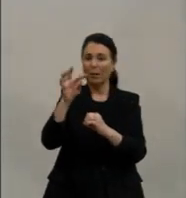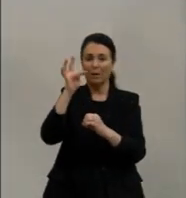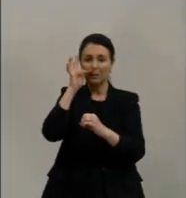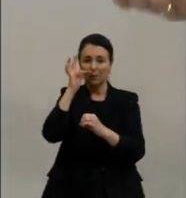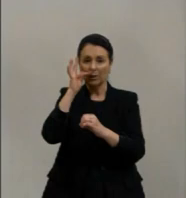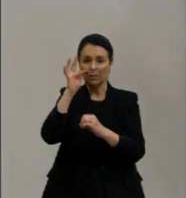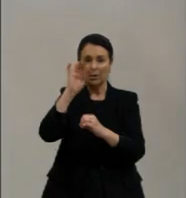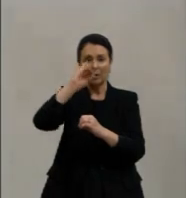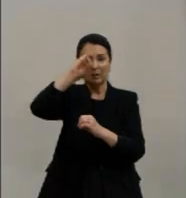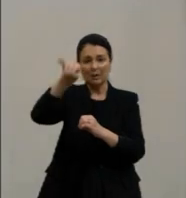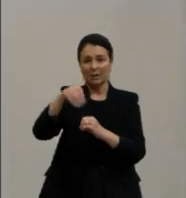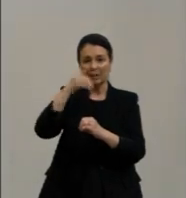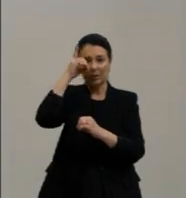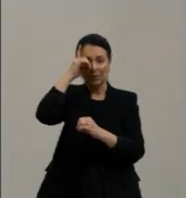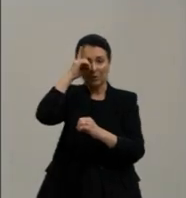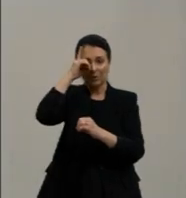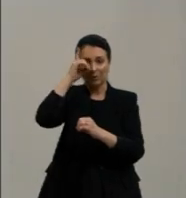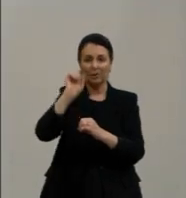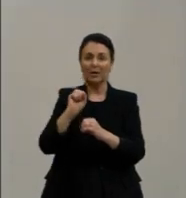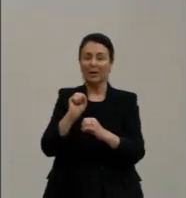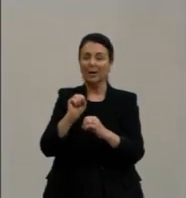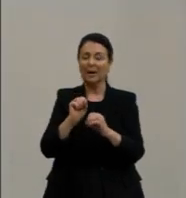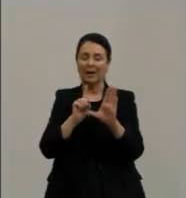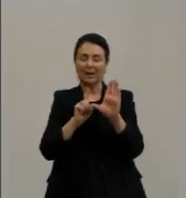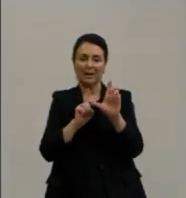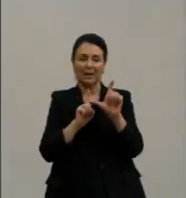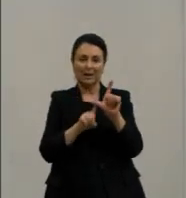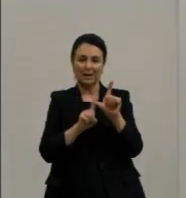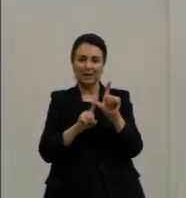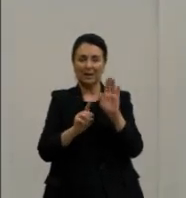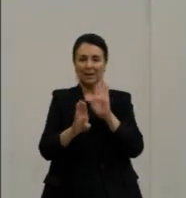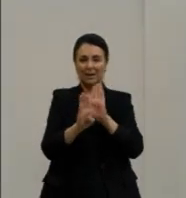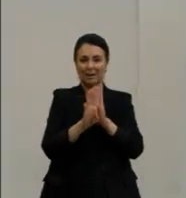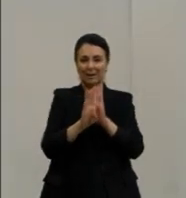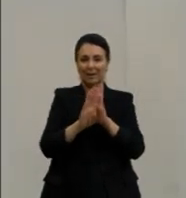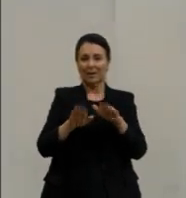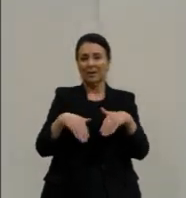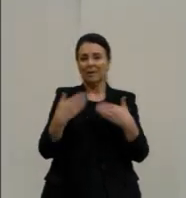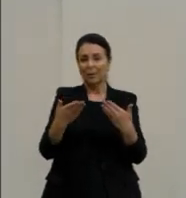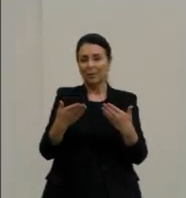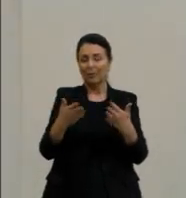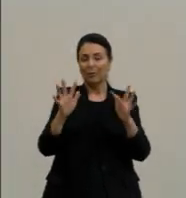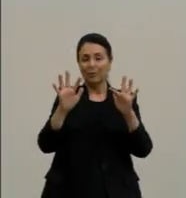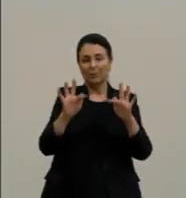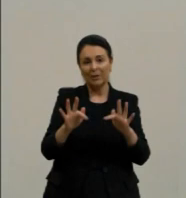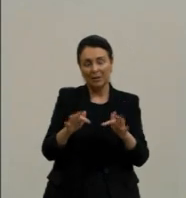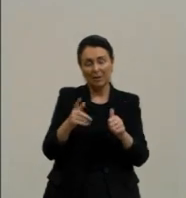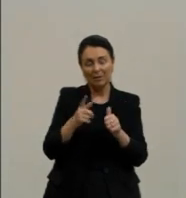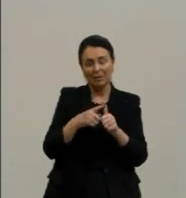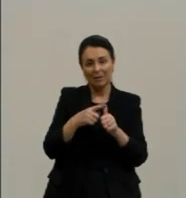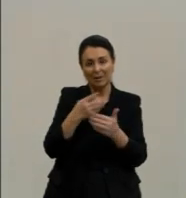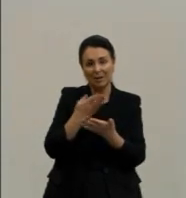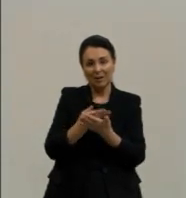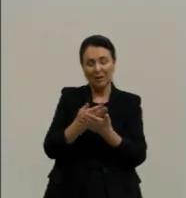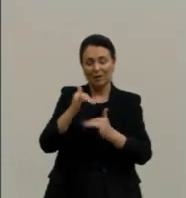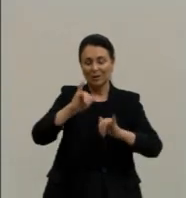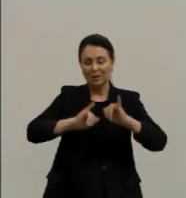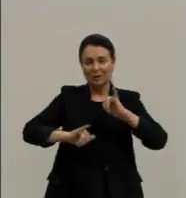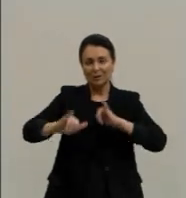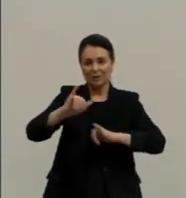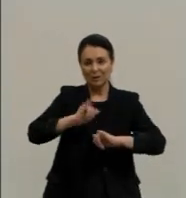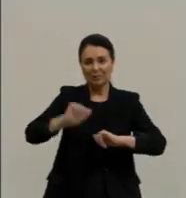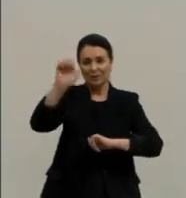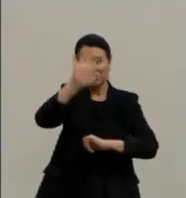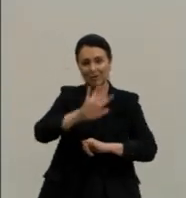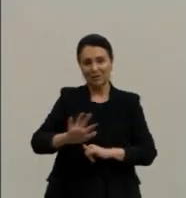Dalton, essa alternativa B. Com isso, a gente encerra a nossa primeira aula de química, de química